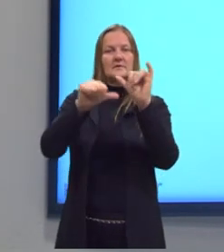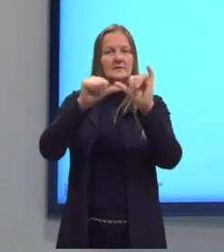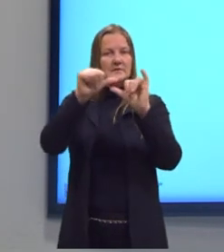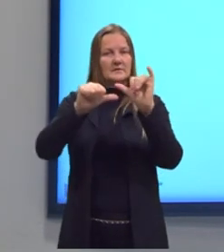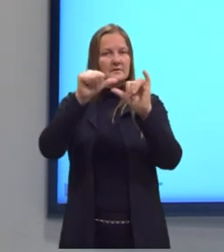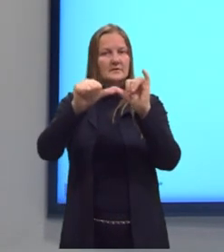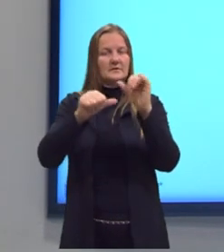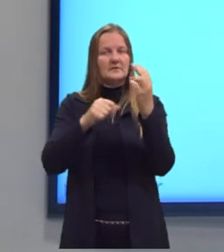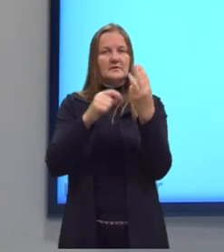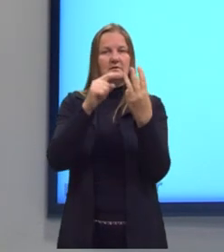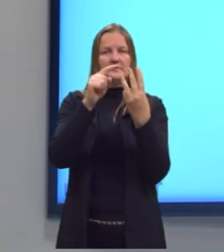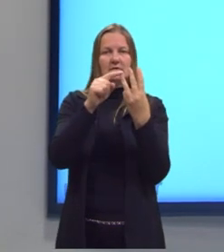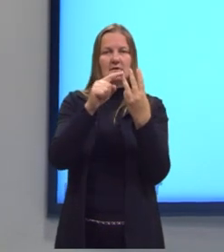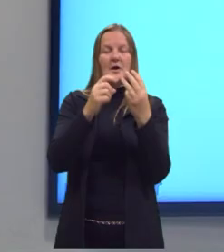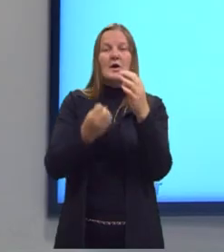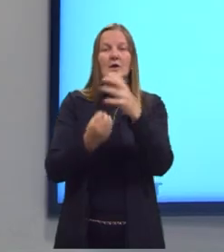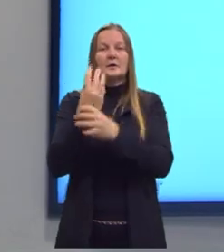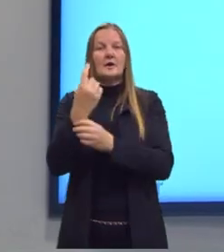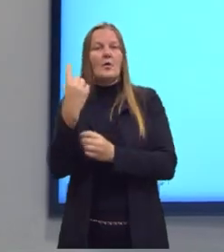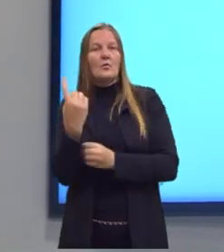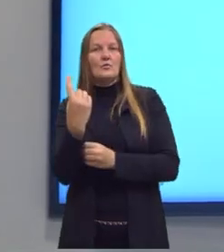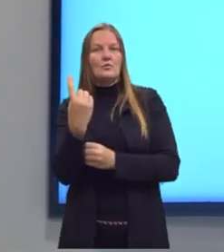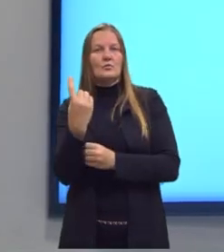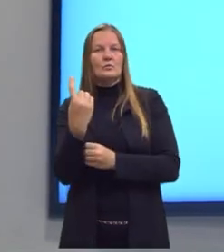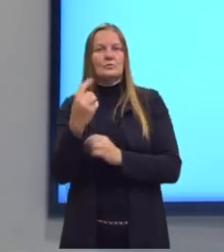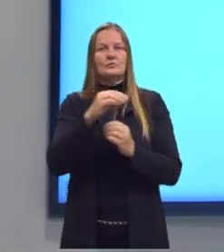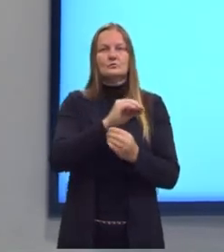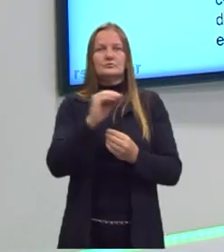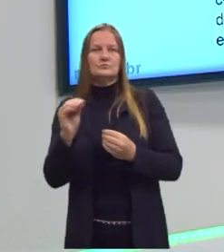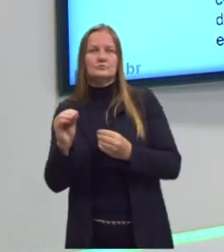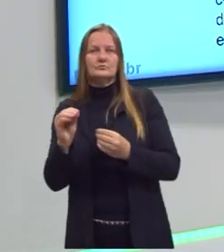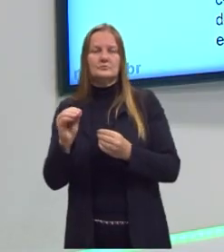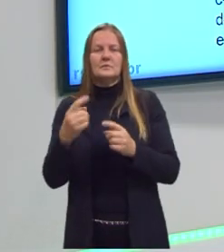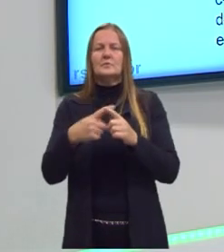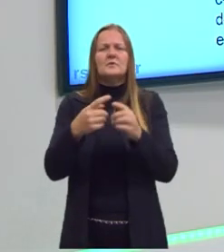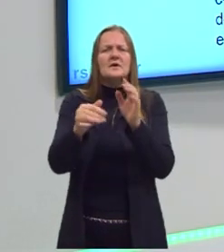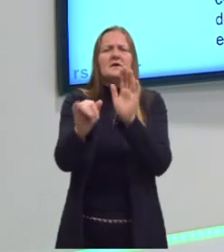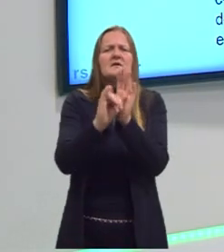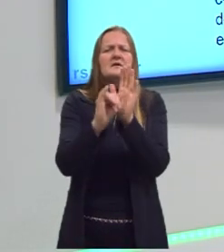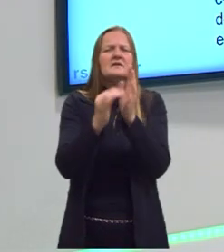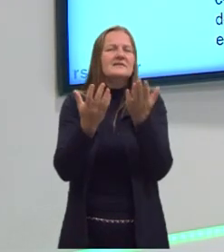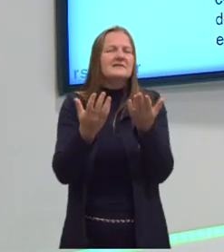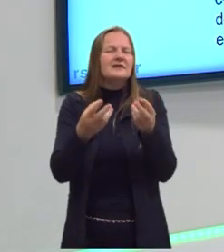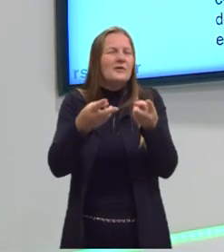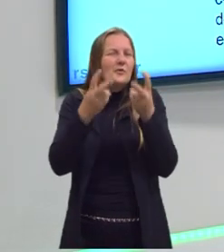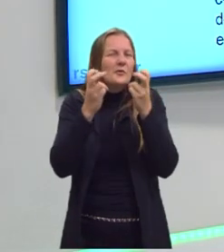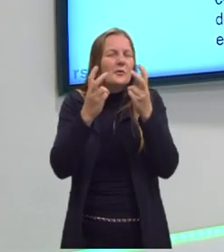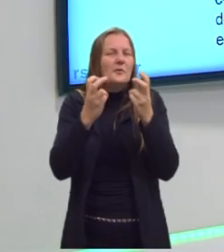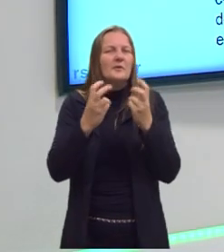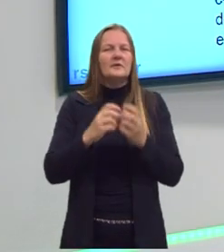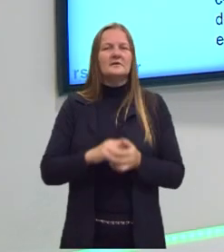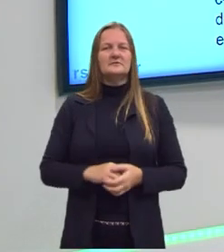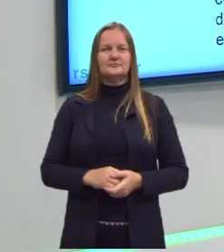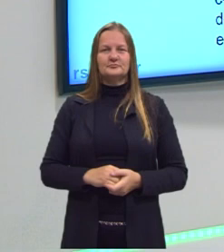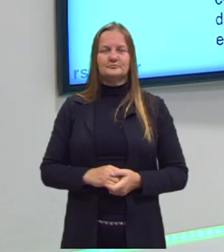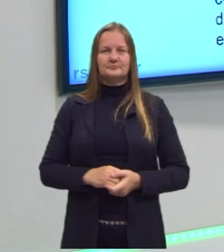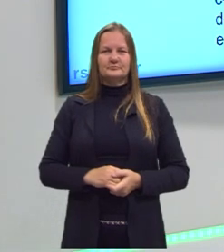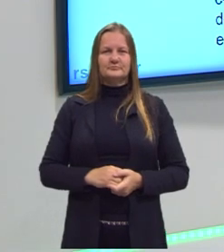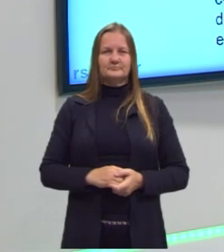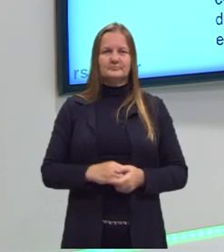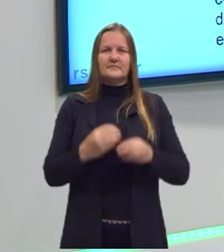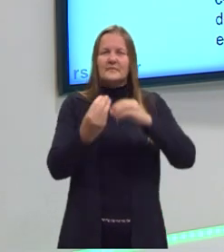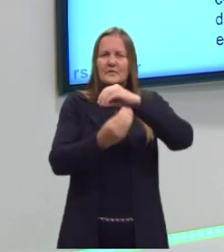e a formação de um produto. Então, eu não preciso identificar. Por que o que está pedindo? Considerando-se as reações